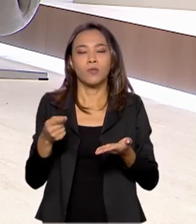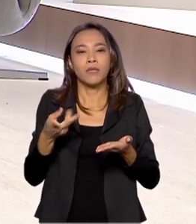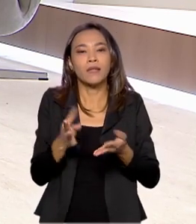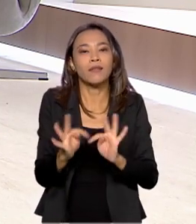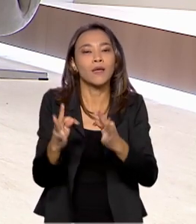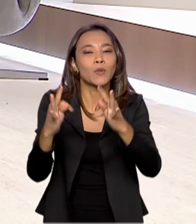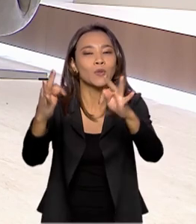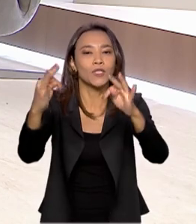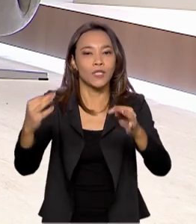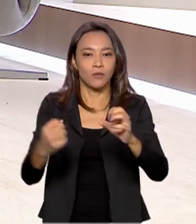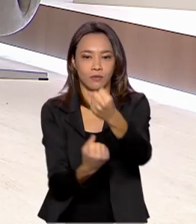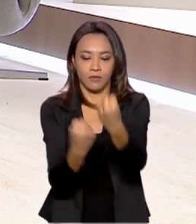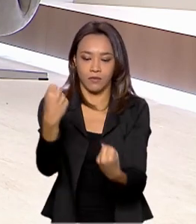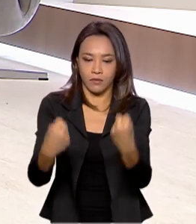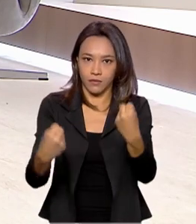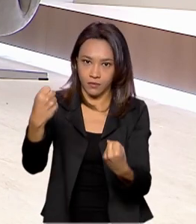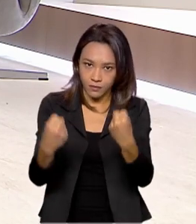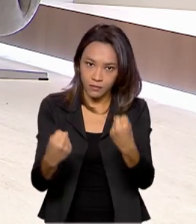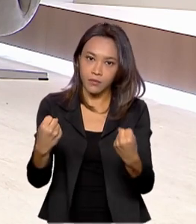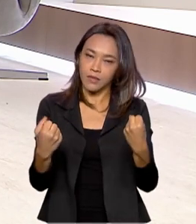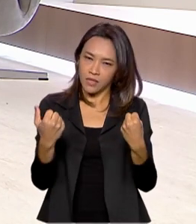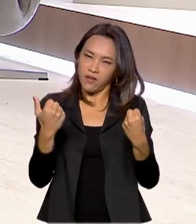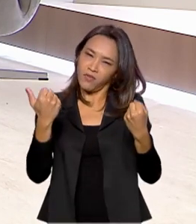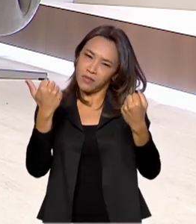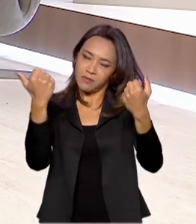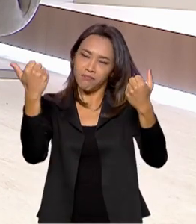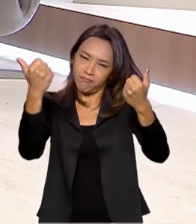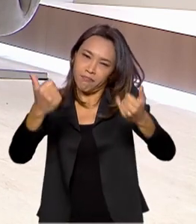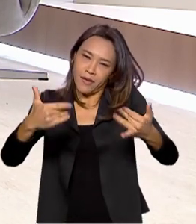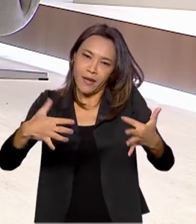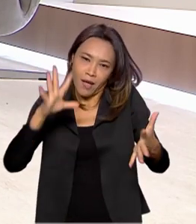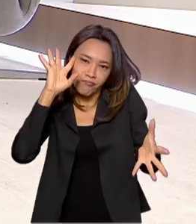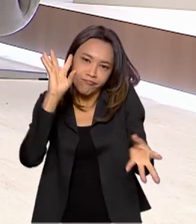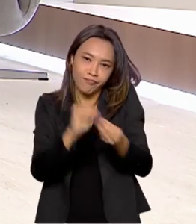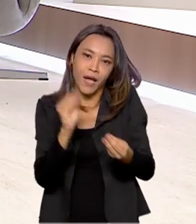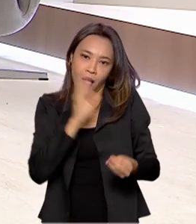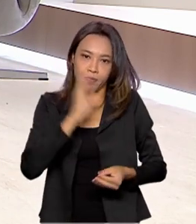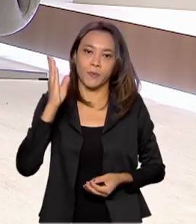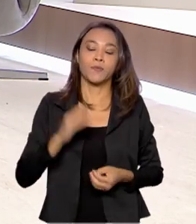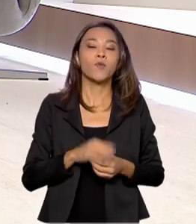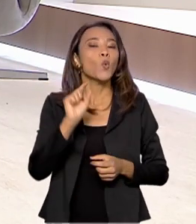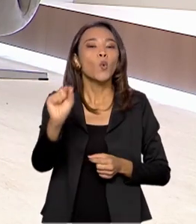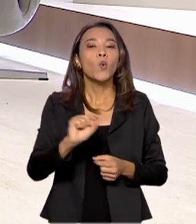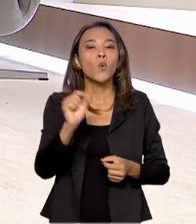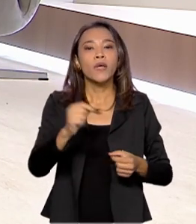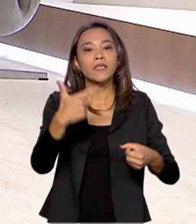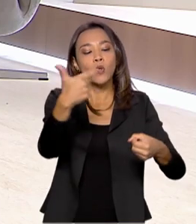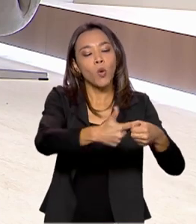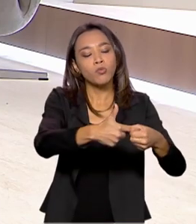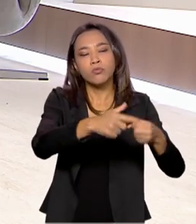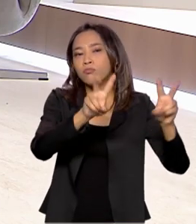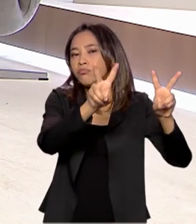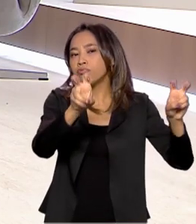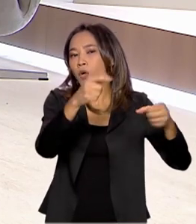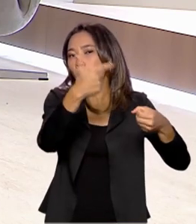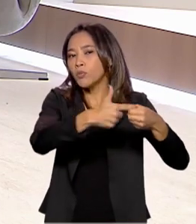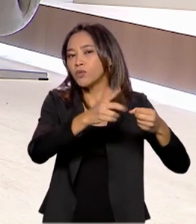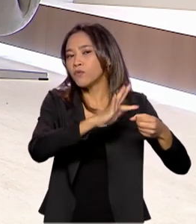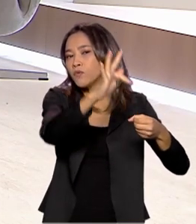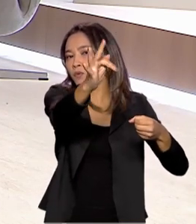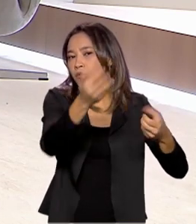veicular, correto? Explicando rapidamente o combustível do futuro, o nós queremos com o combustível do futuro?